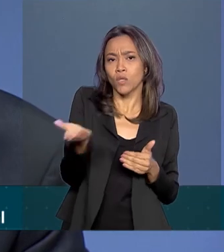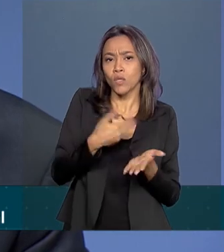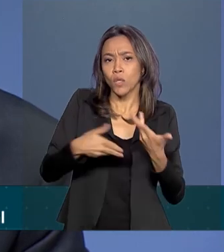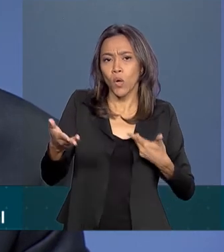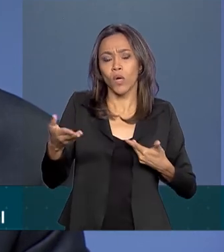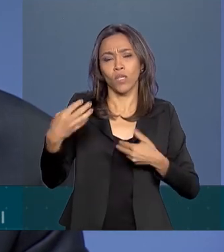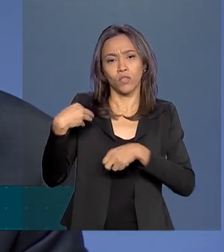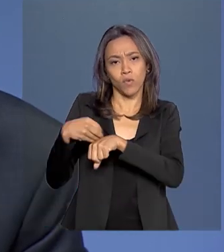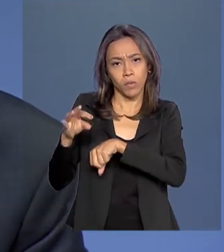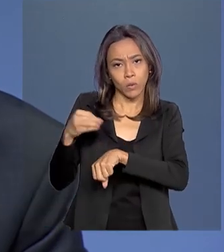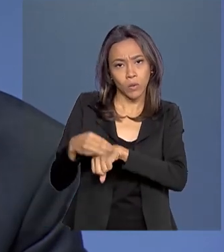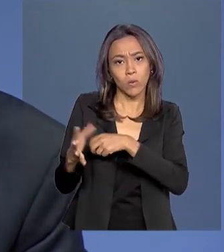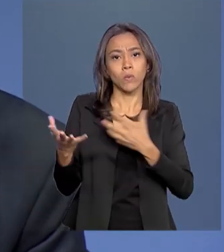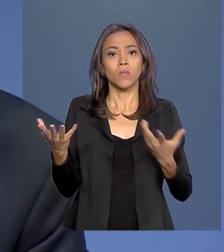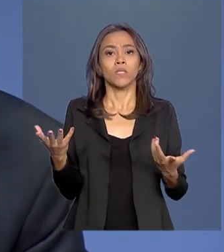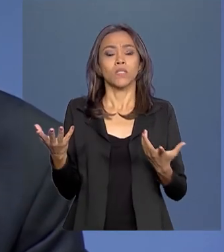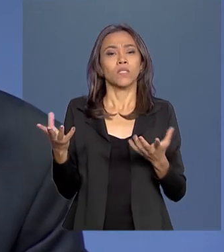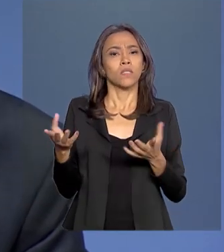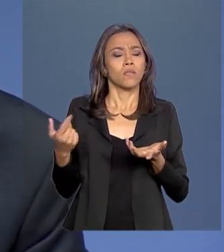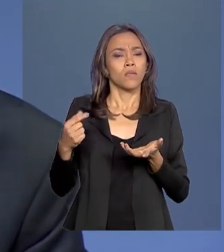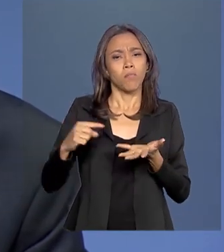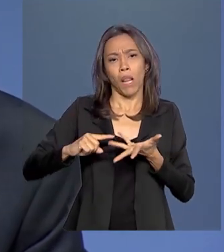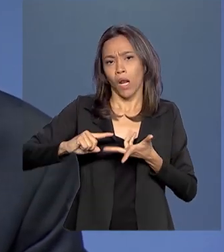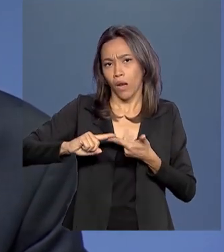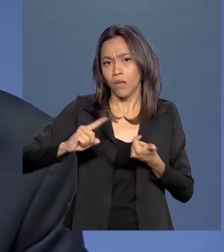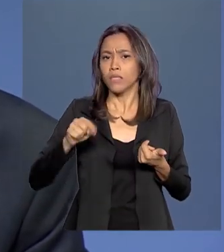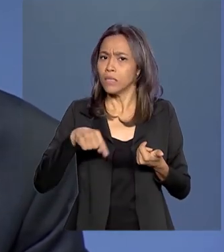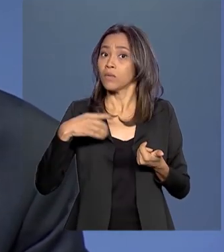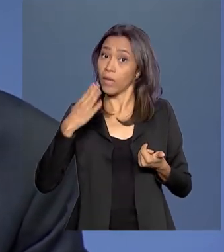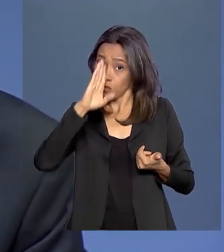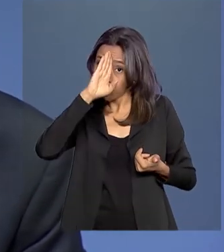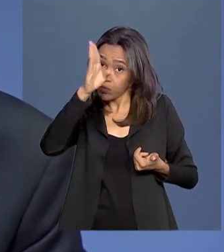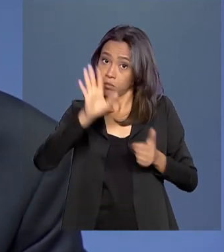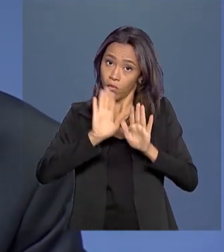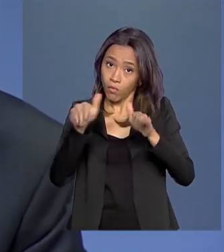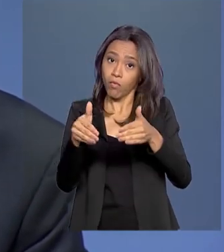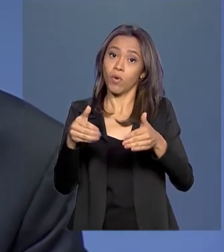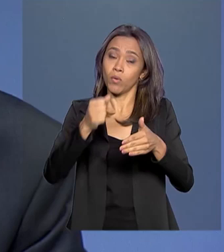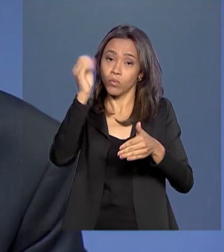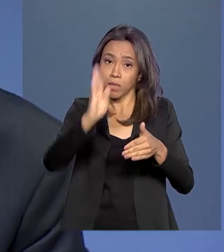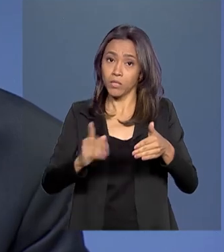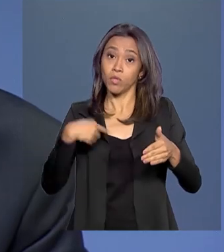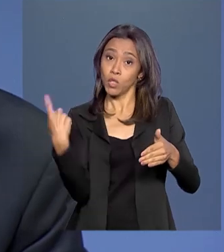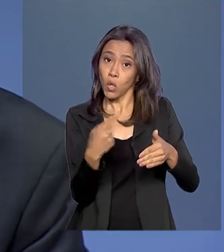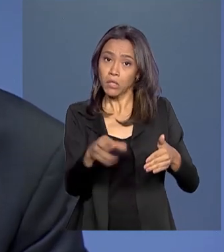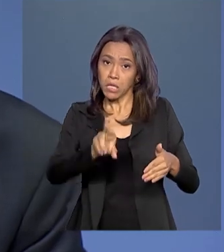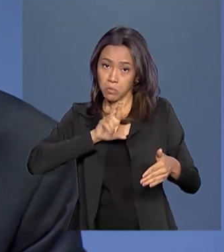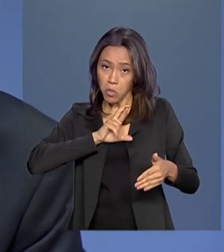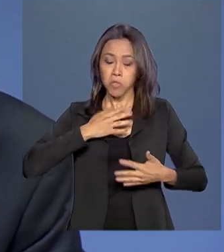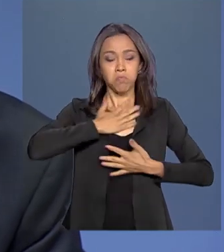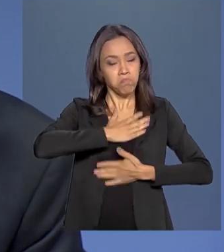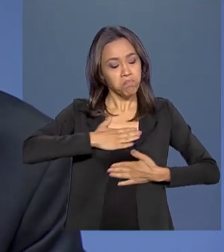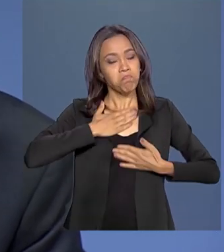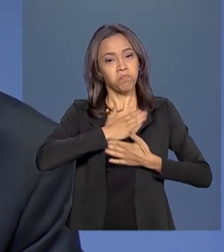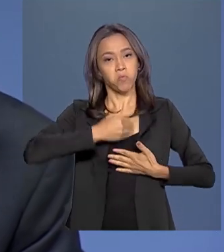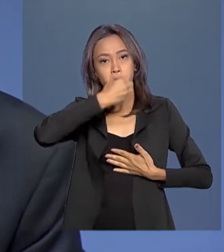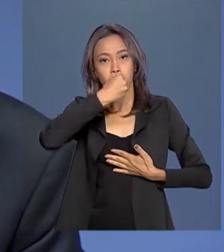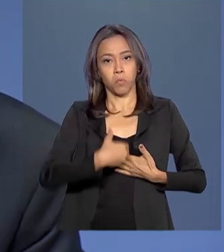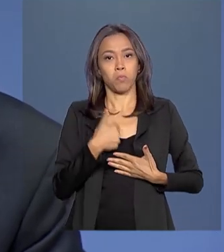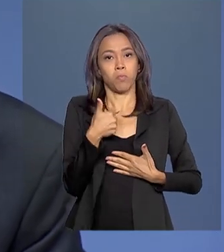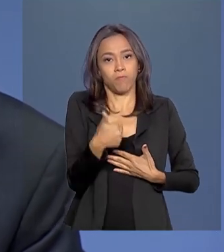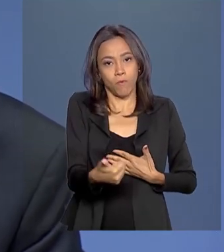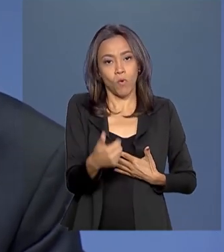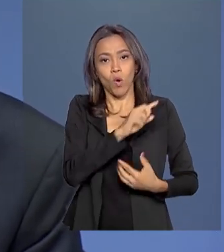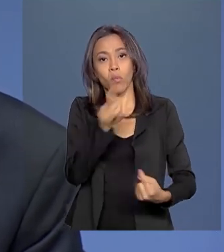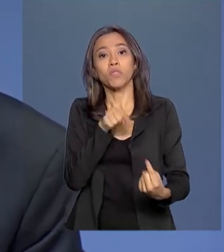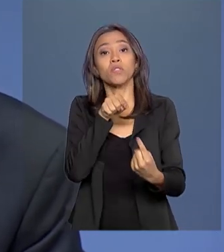conceitos, e isso era uma prioridade para o Brasil e nós estamos satisfeitos com o resultado. Evidentemente, o objetivo brasileiro teria sido